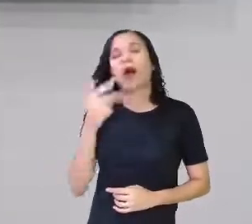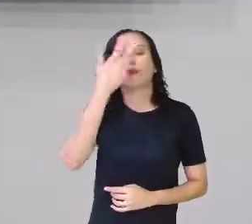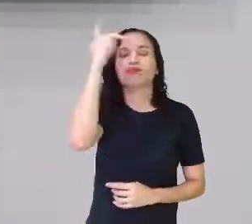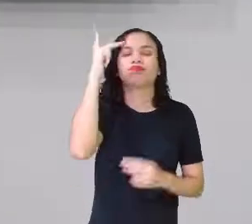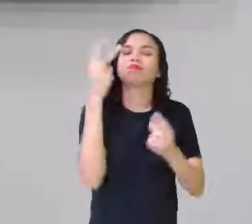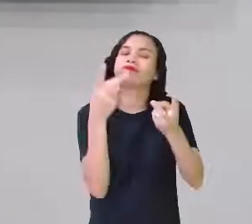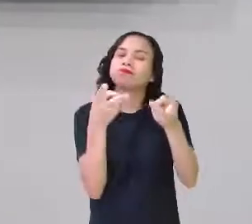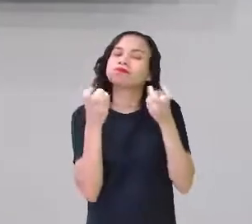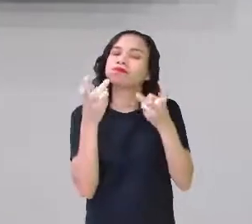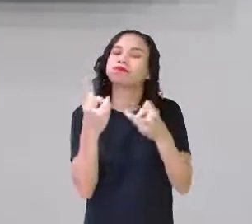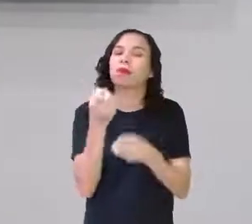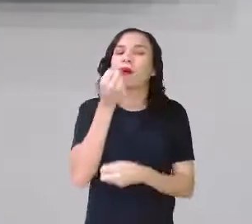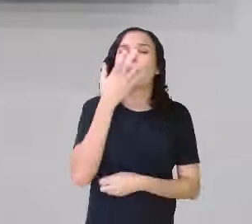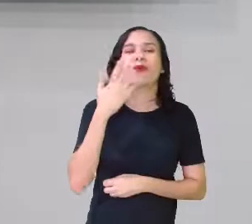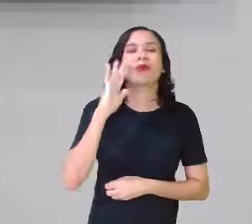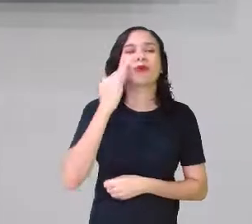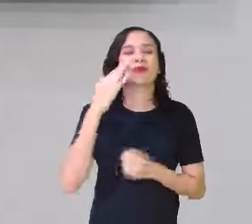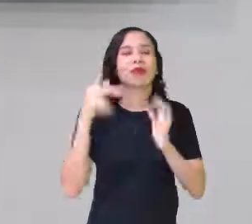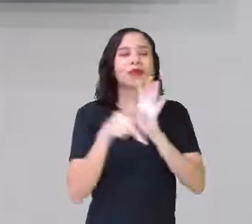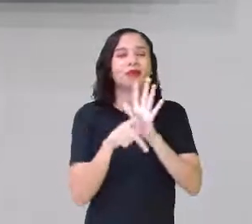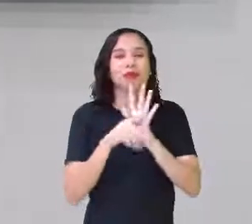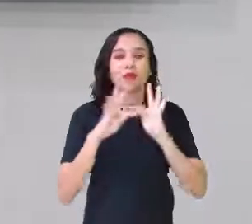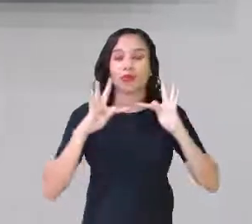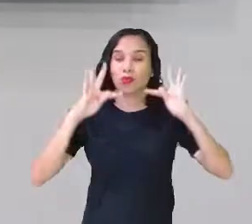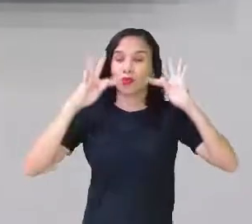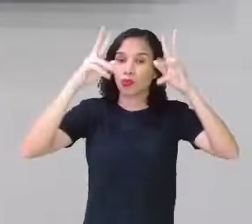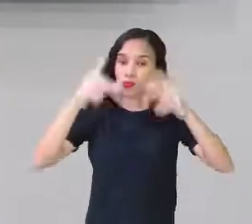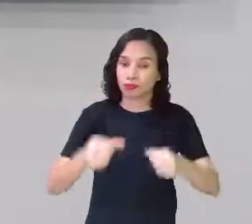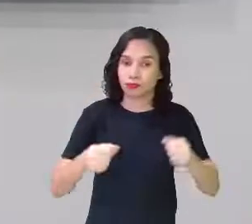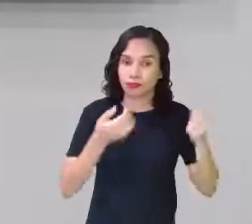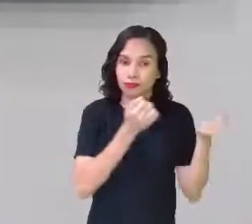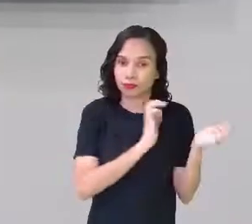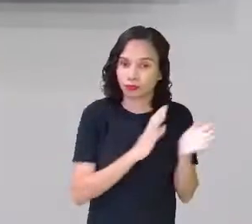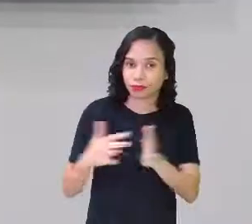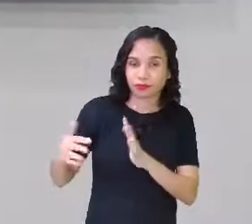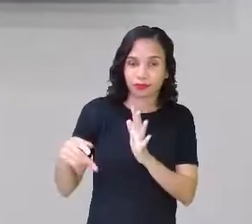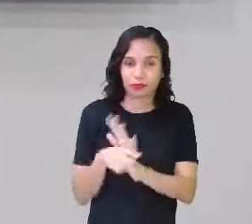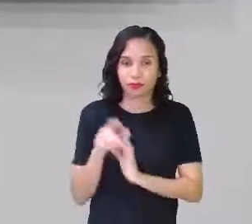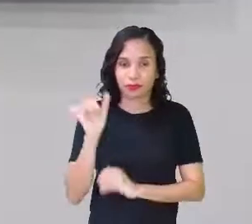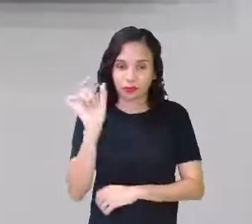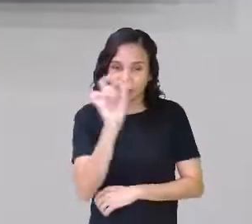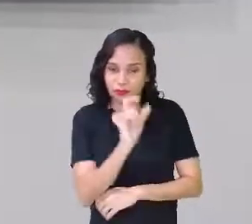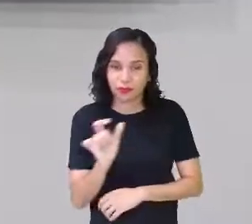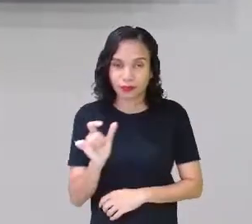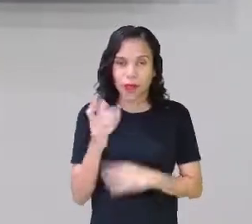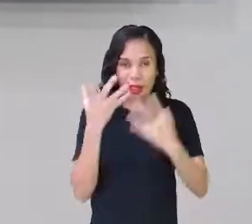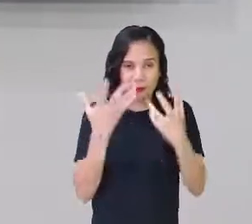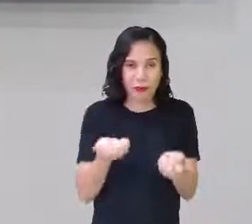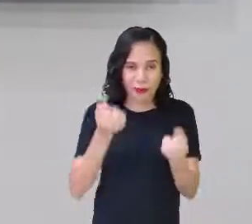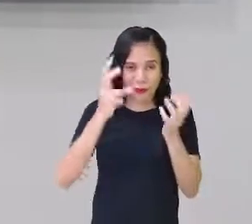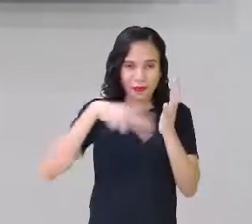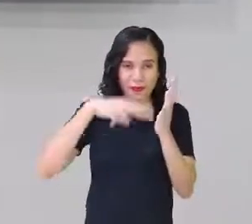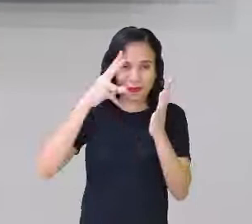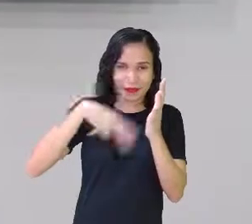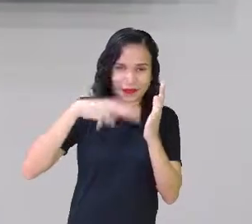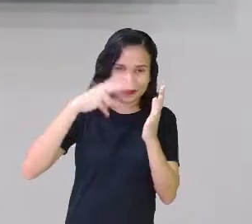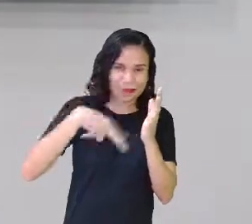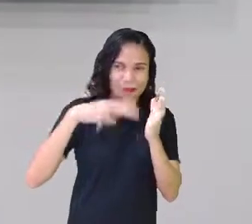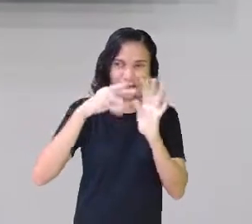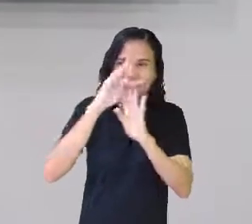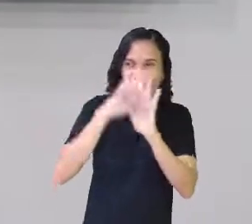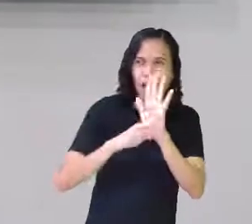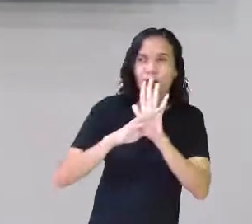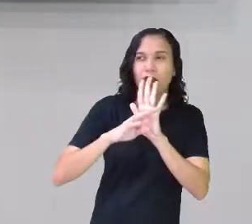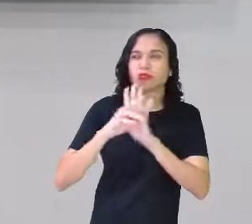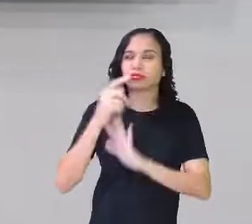mais de meio caminho andado para compreender todo o processo aqui dessas palavras. Vamos ler um texto? Já vou te